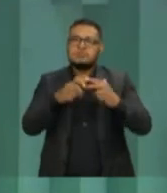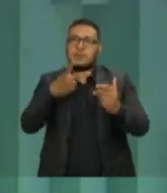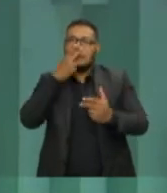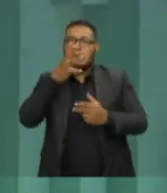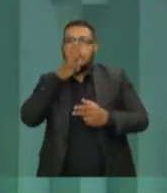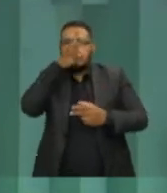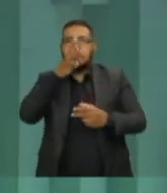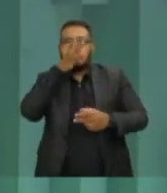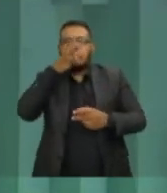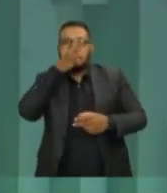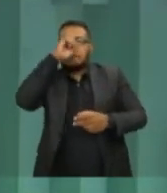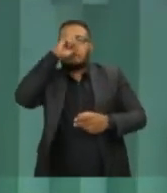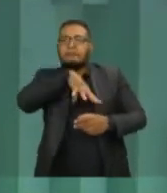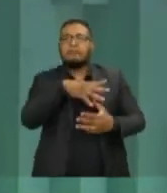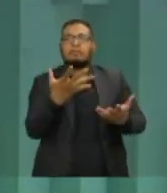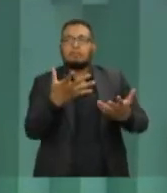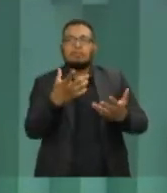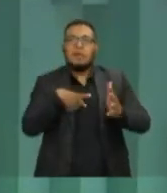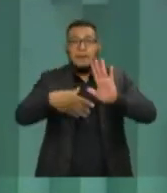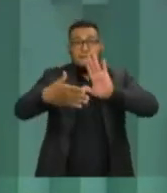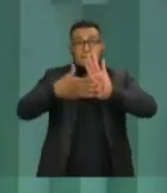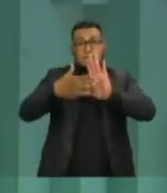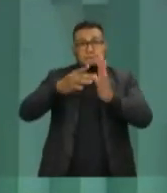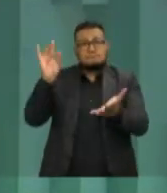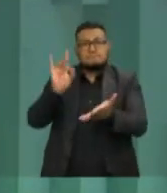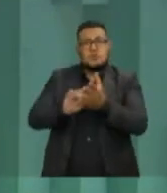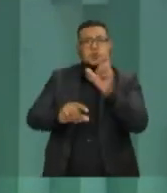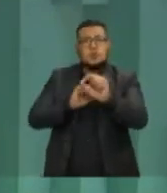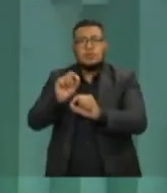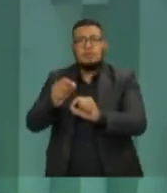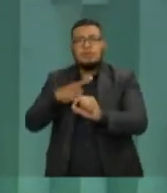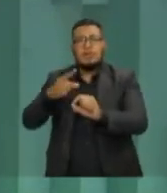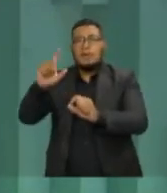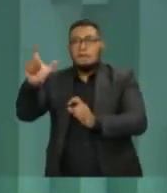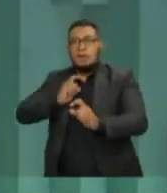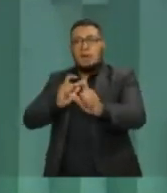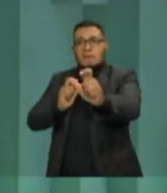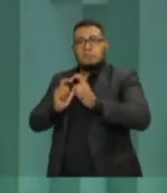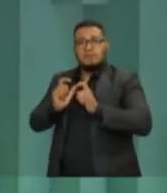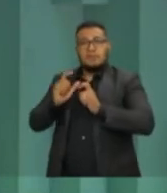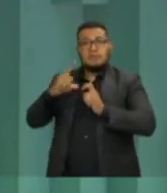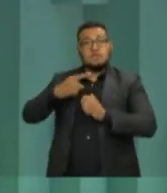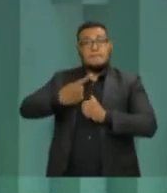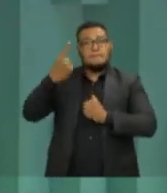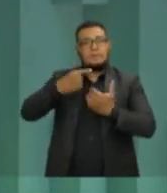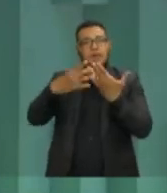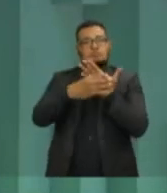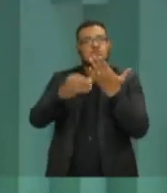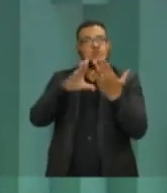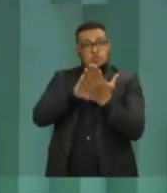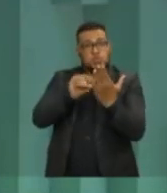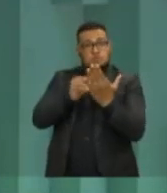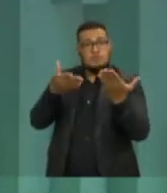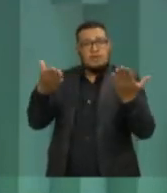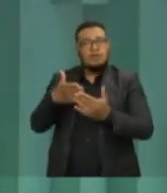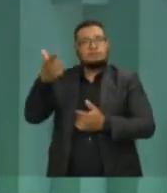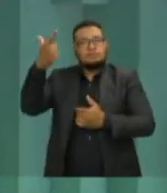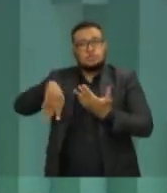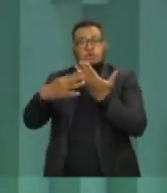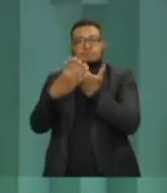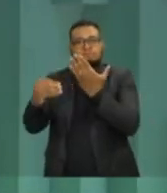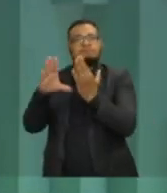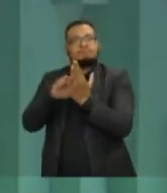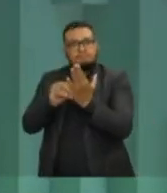consegue ganhar na proposta. Então, fica atendido o outro. Fez isso no primeiro turno, com outro candidato, e agora acha que vai fazer comigo.